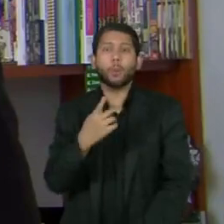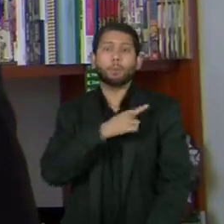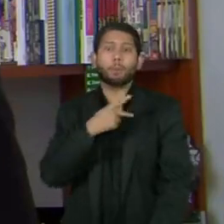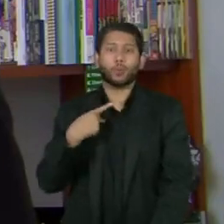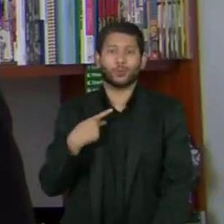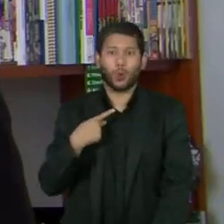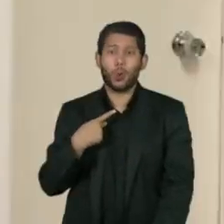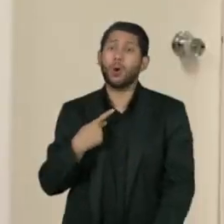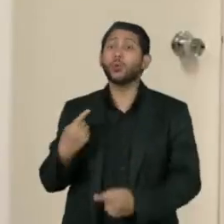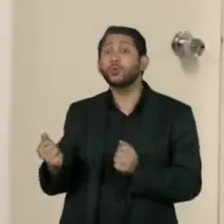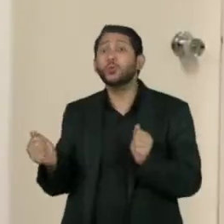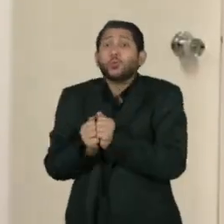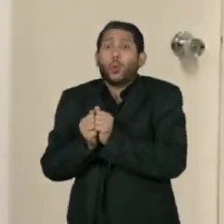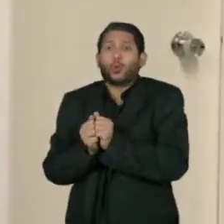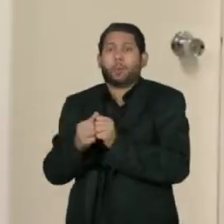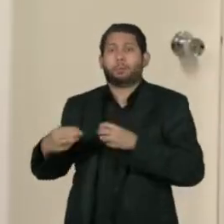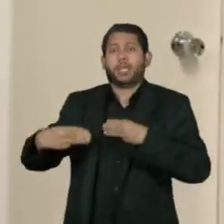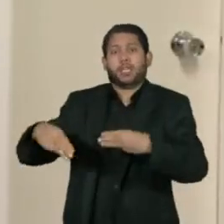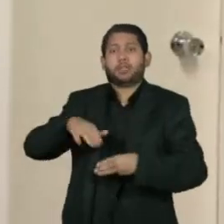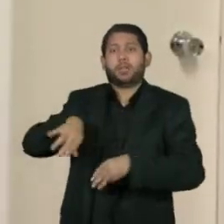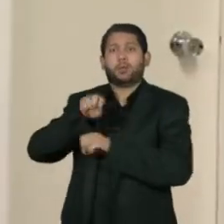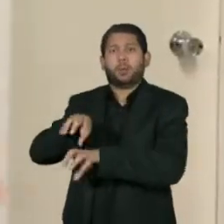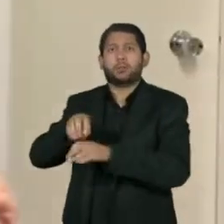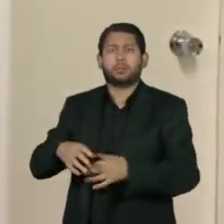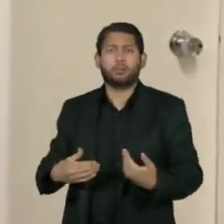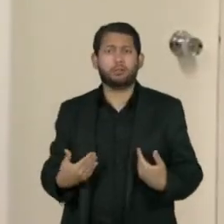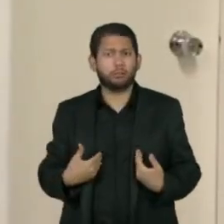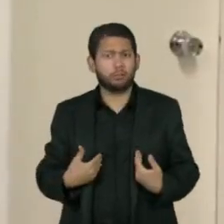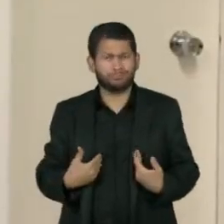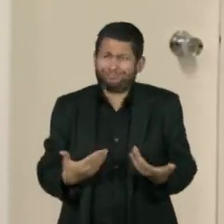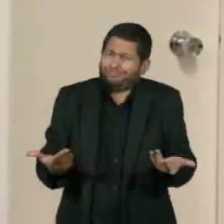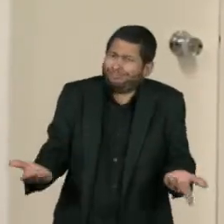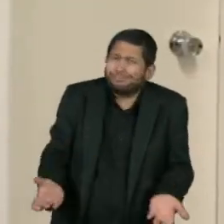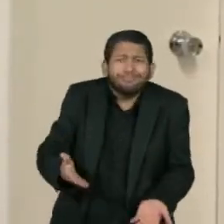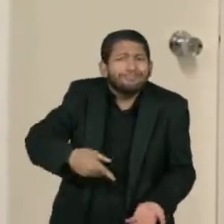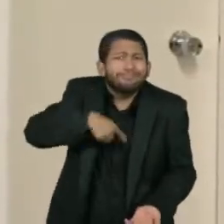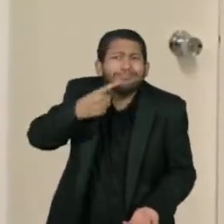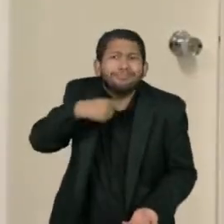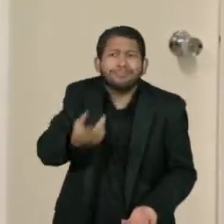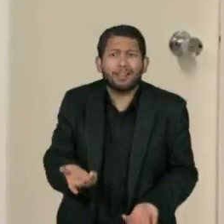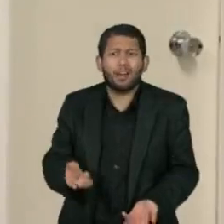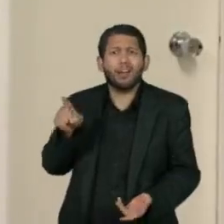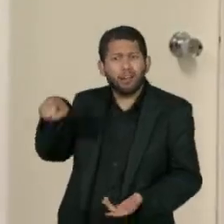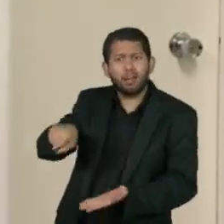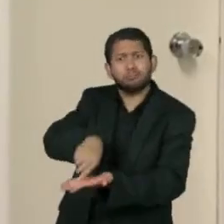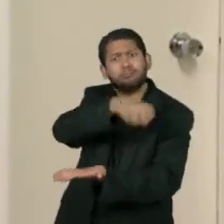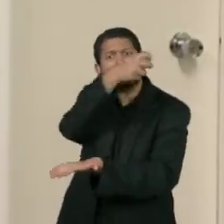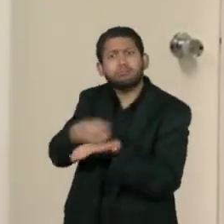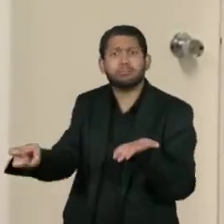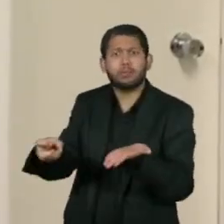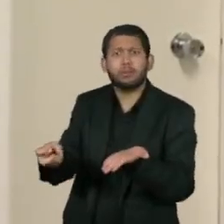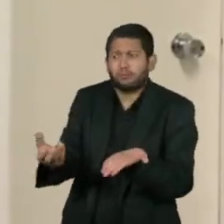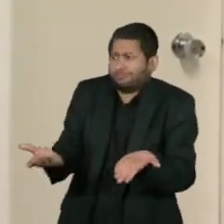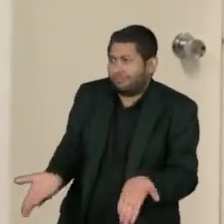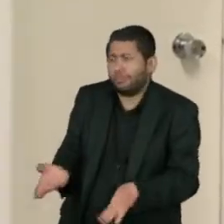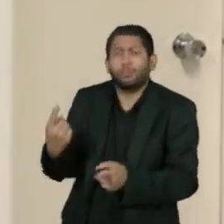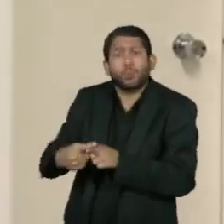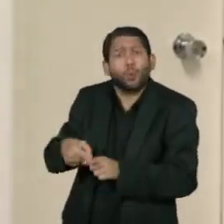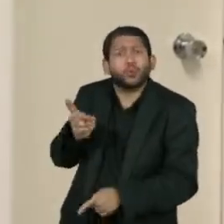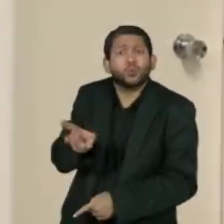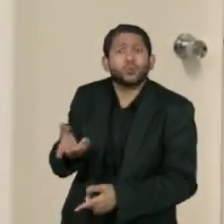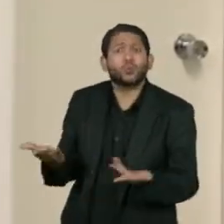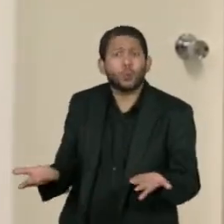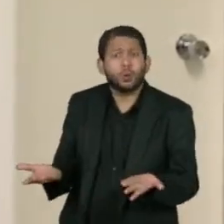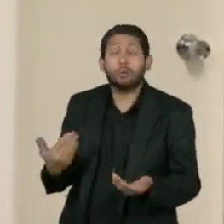que ele seja deposto no seu cargo. Ele não reúne nenhuma condição para continuar no cargo. O que nós queremos saber é